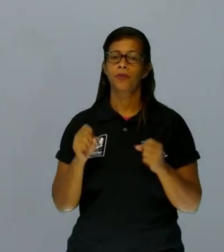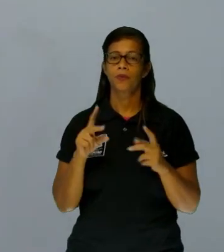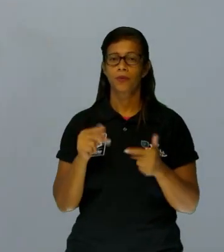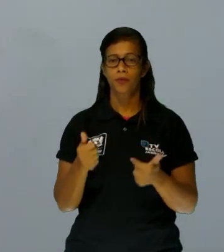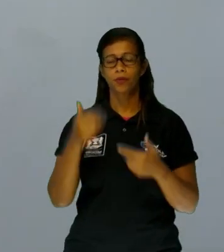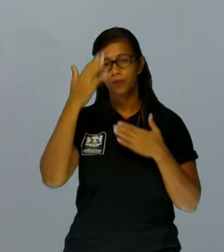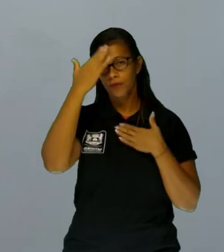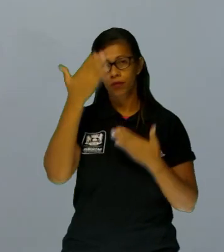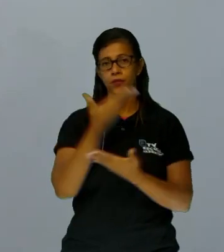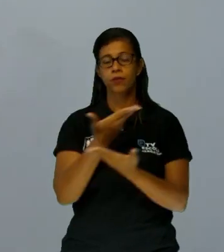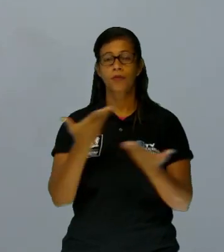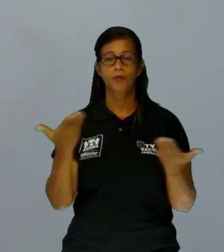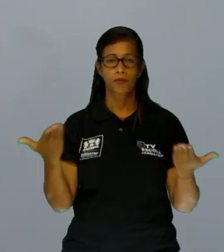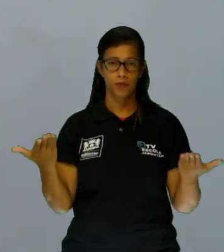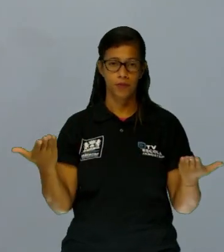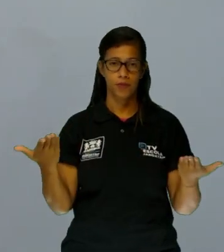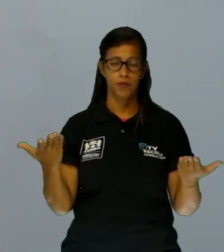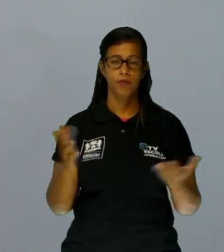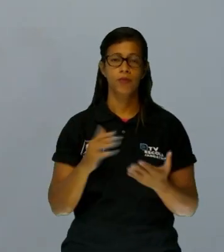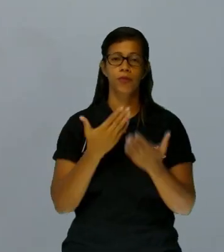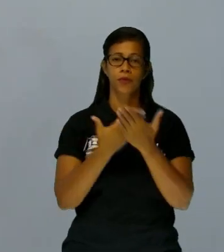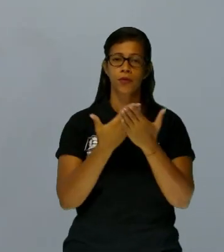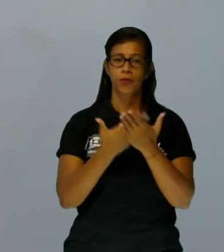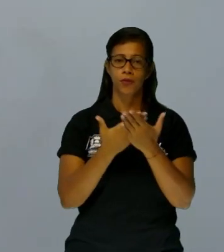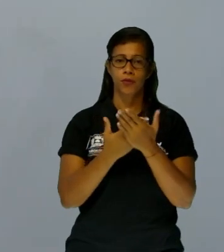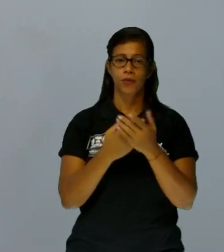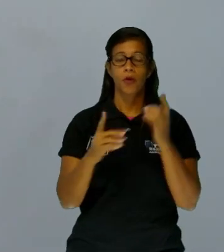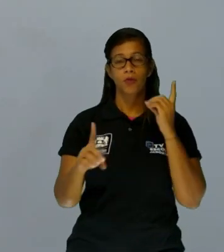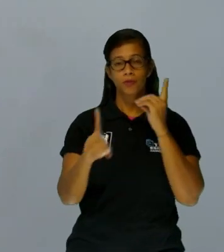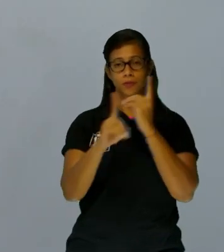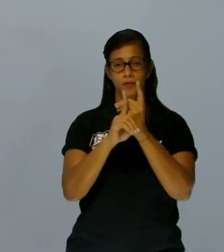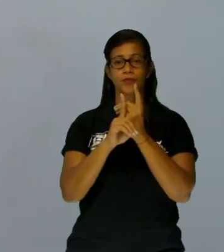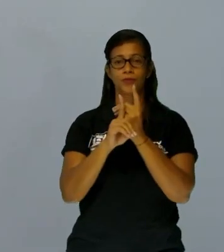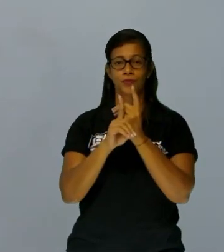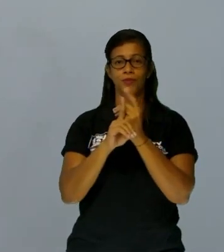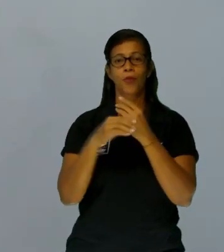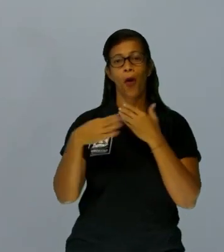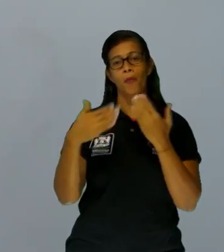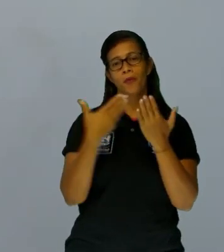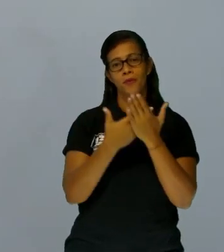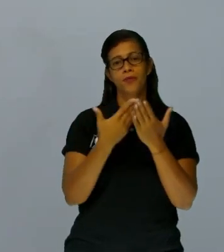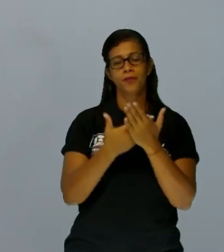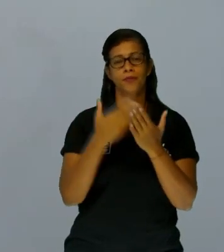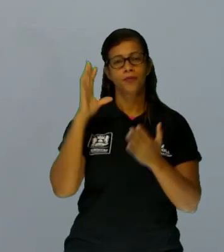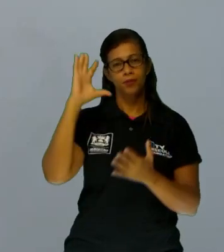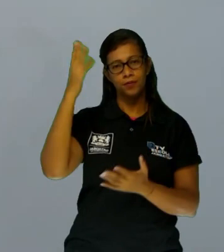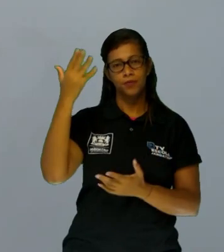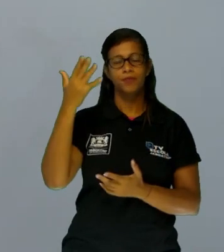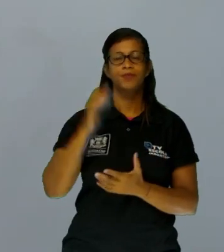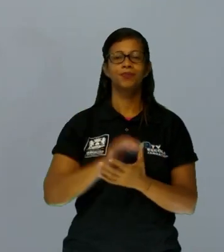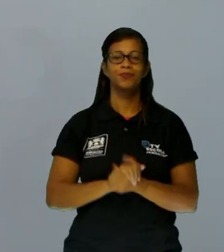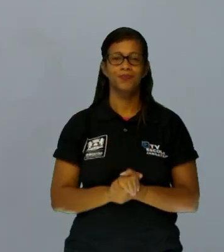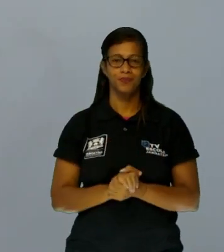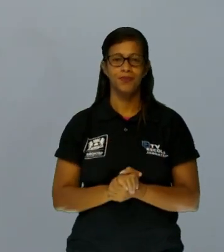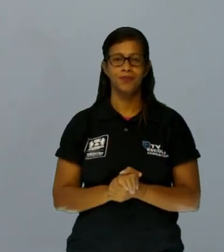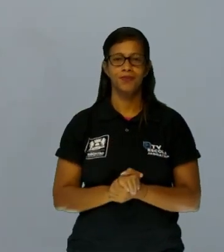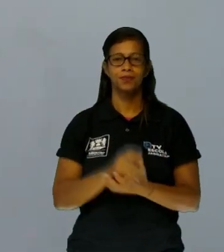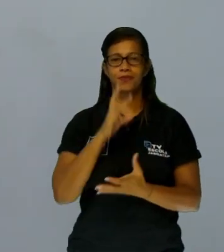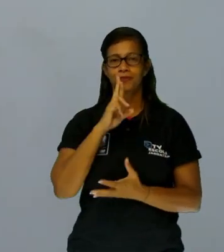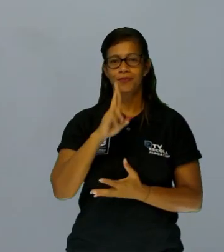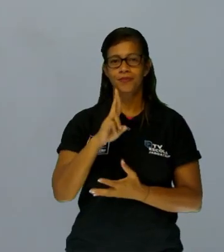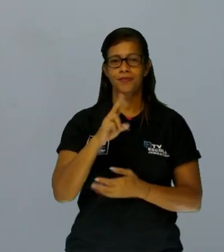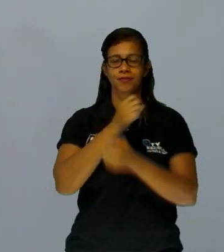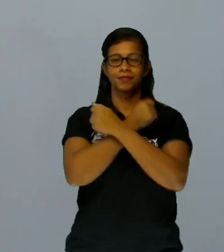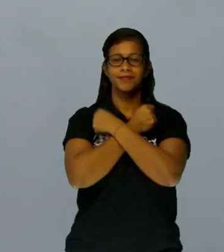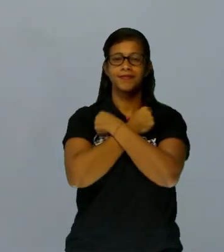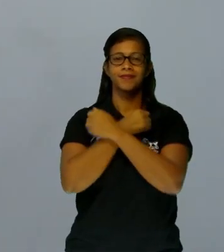bastante a vocês por mais esse encontro. E a gente se vê, se Deus quiser, na próxima aula para resolver as questões do capítulo 13, parte 1. Um